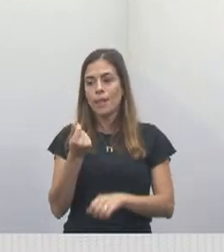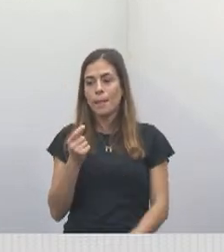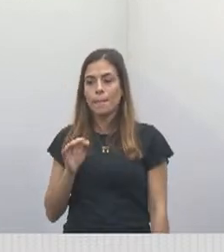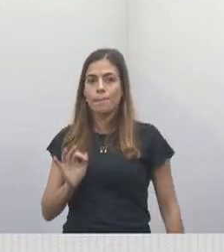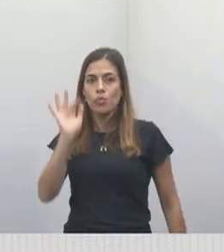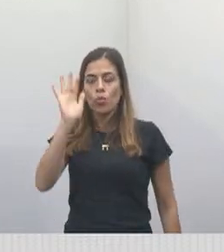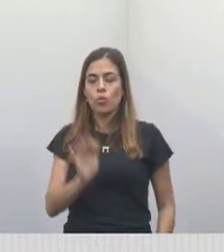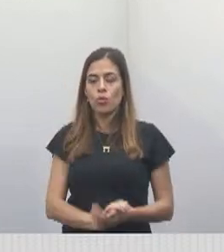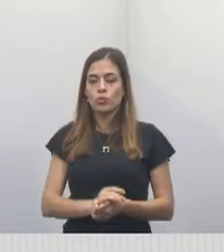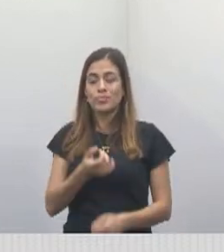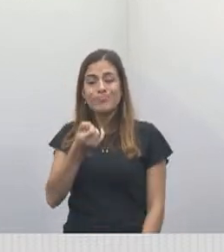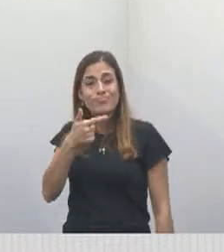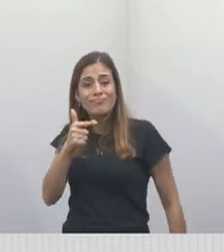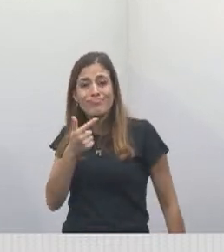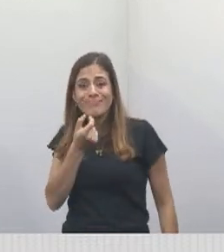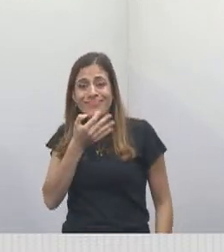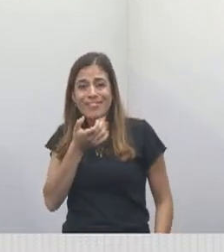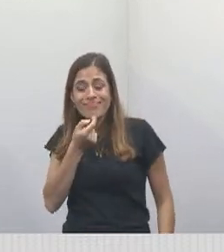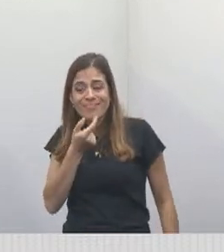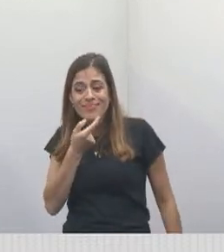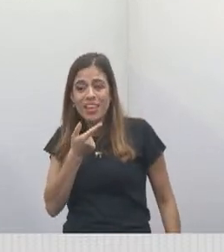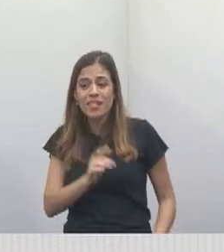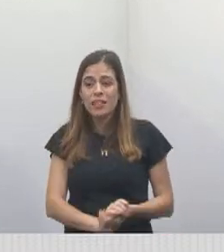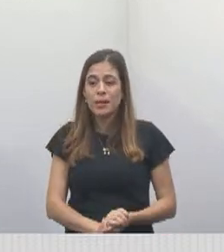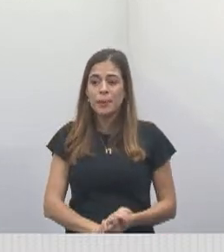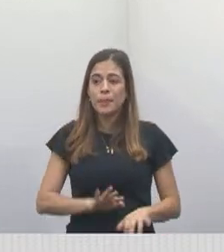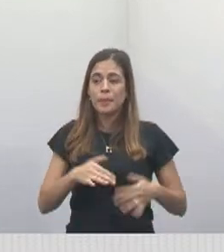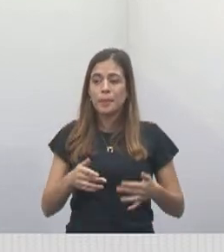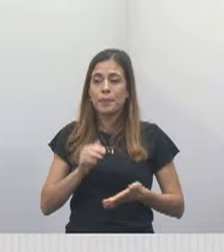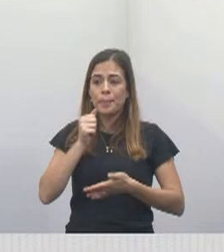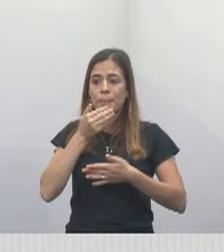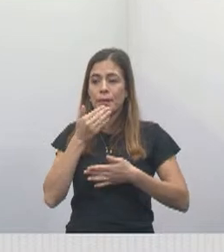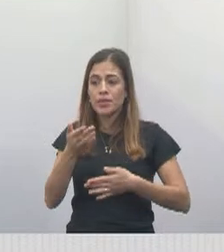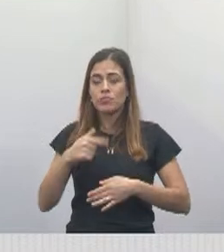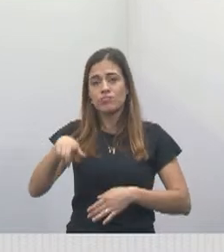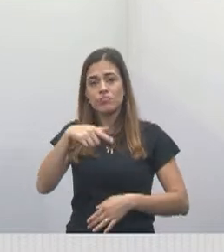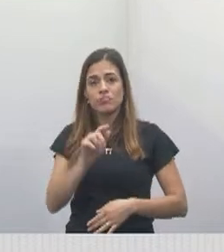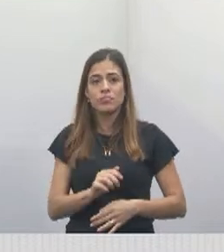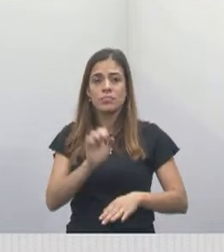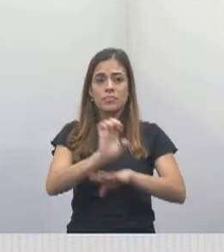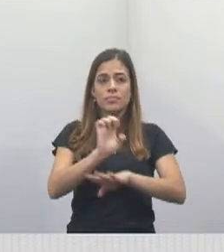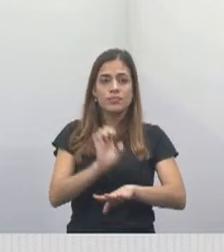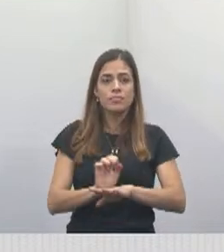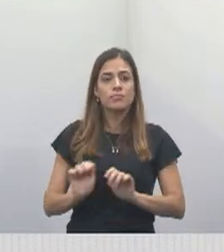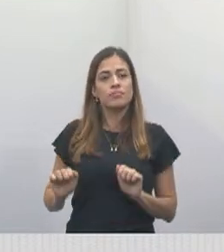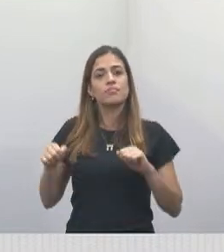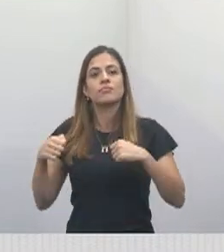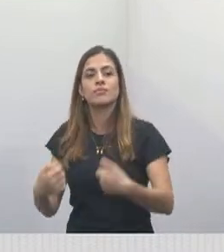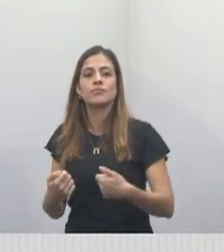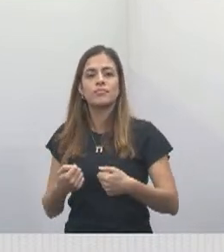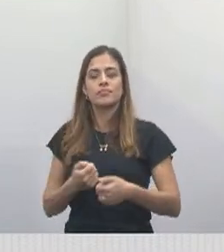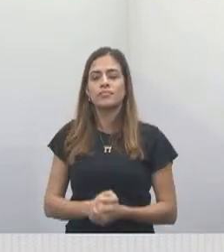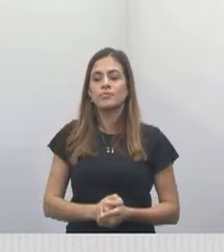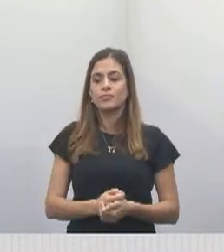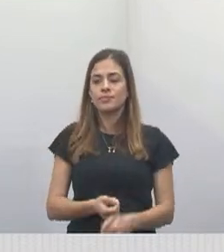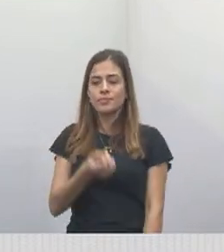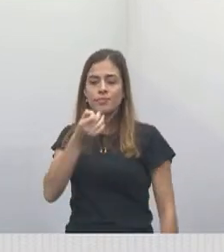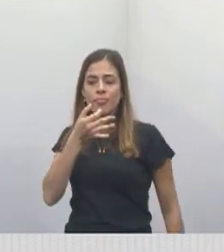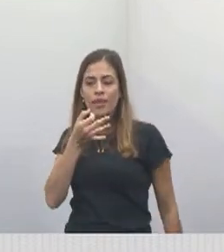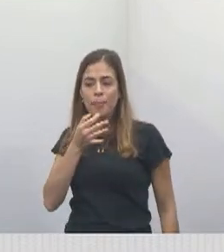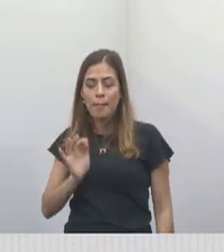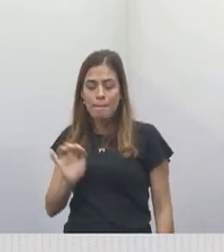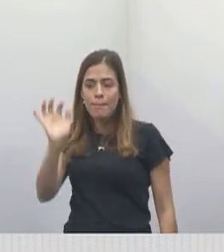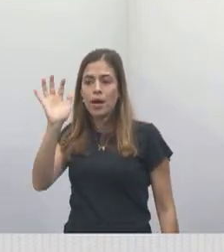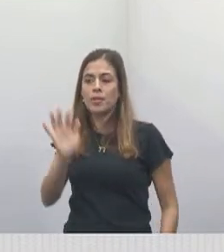pedido para vocês, que o Estado tenha uma presença mais atuante e firme no medicamento de alto custo. A gente não pode